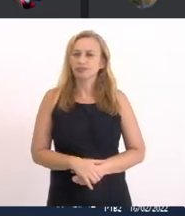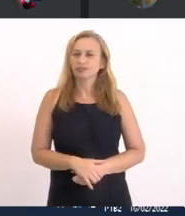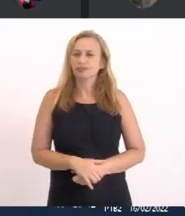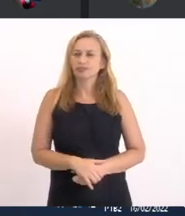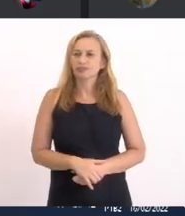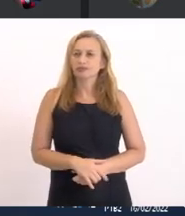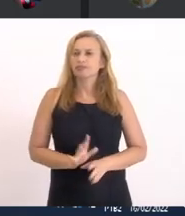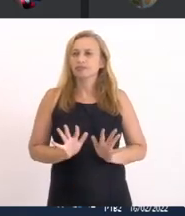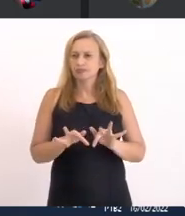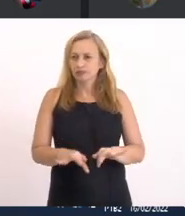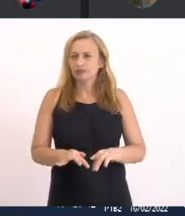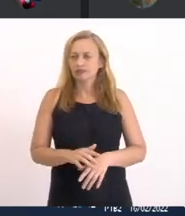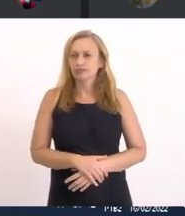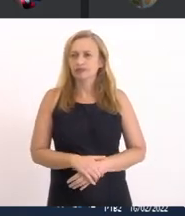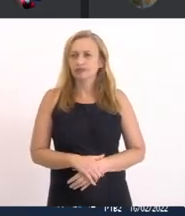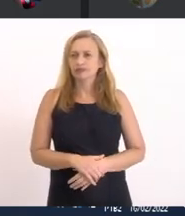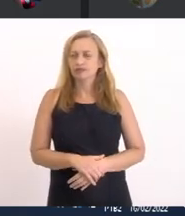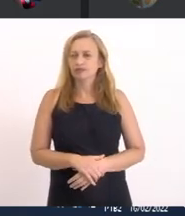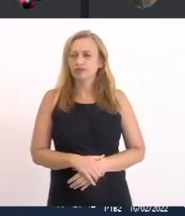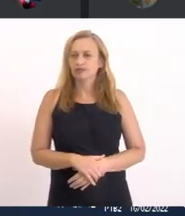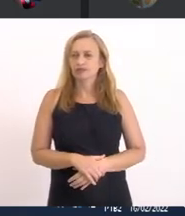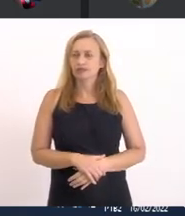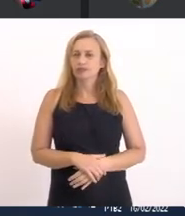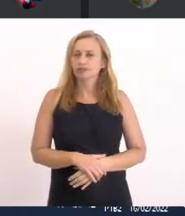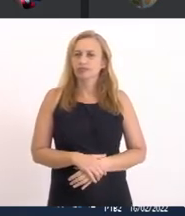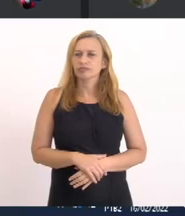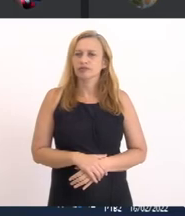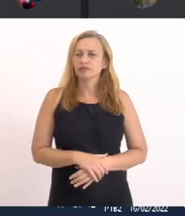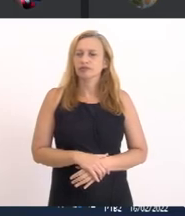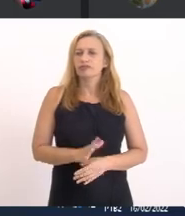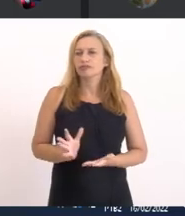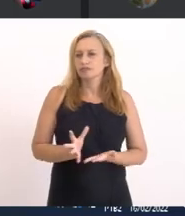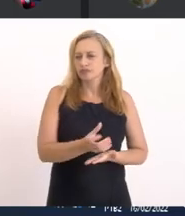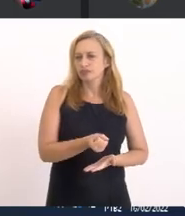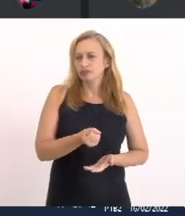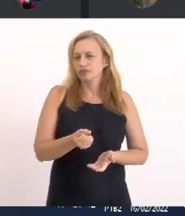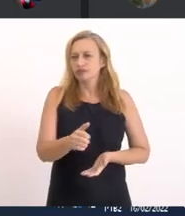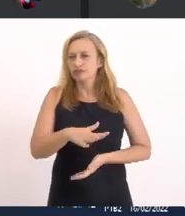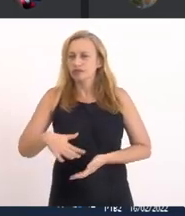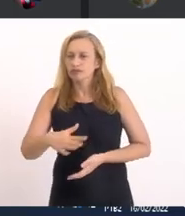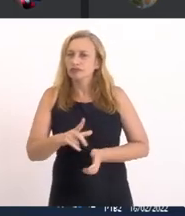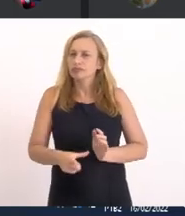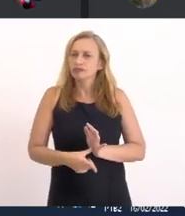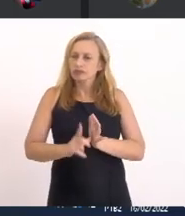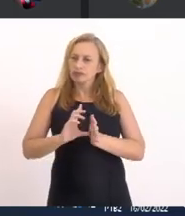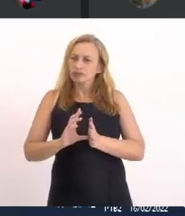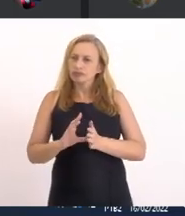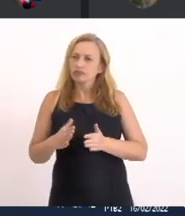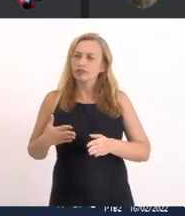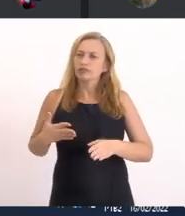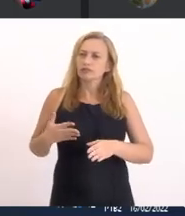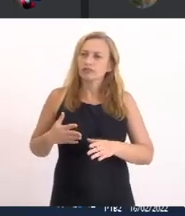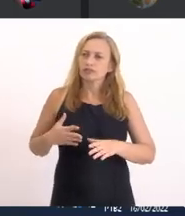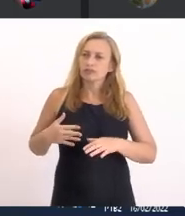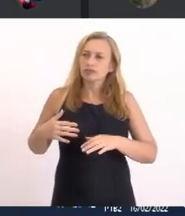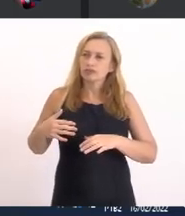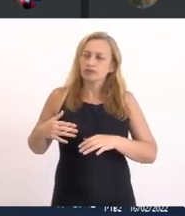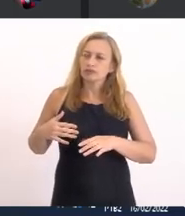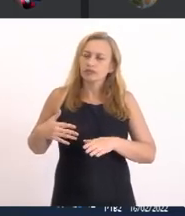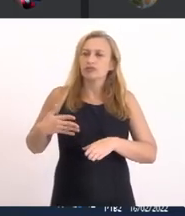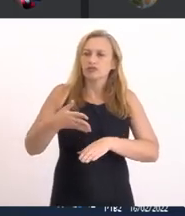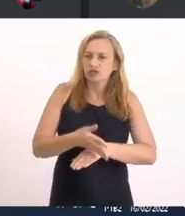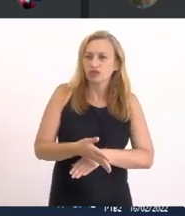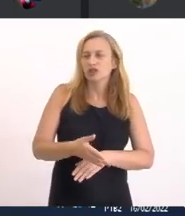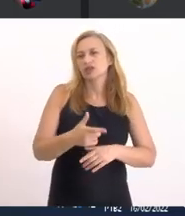Para finalizar De recuperar aquela área Lá no fundo Antes que comece A ocupar ela Principalmente na varse Da